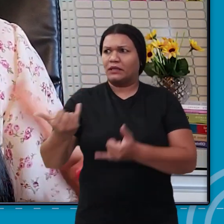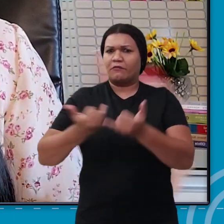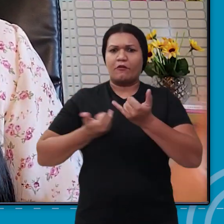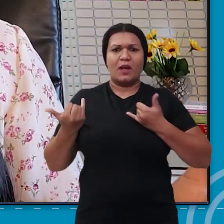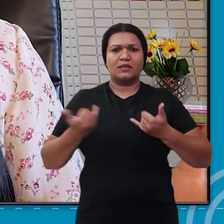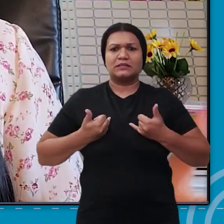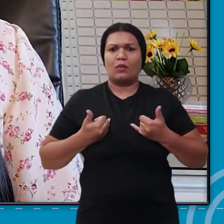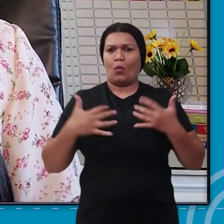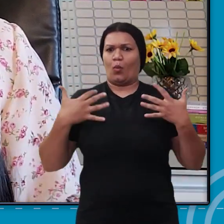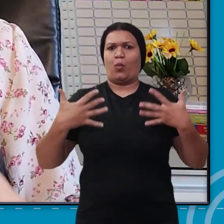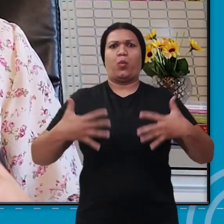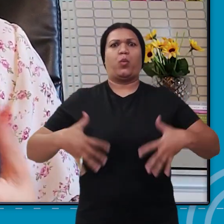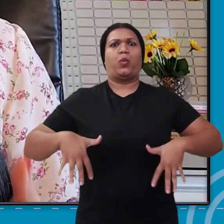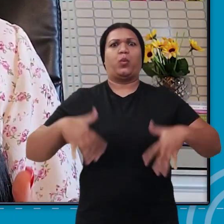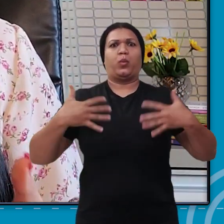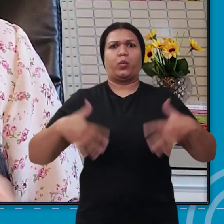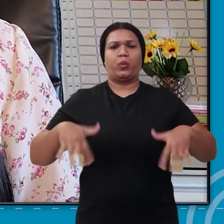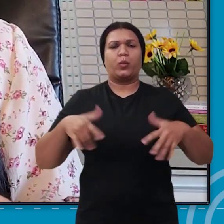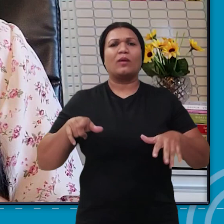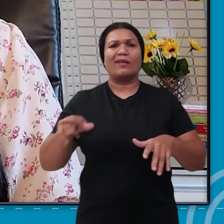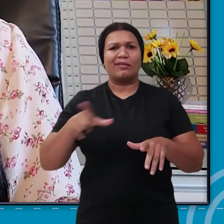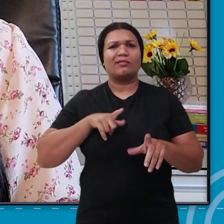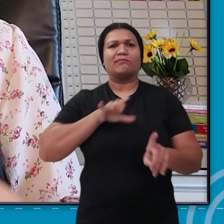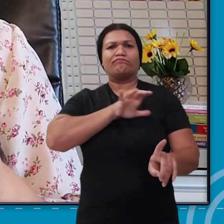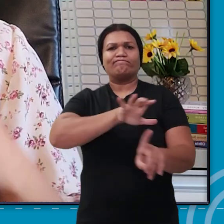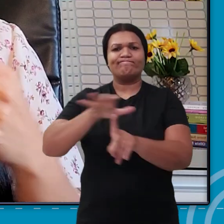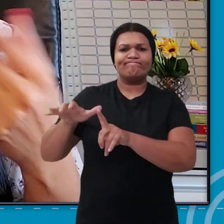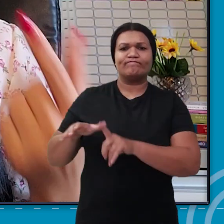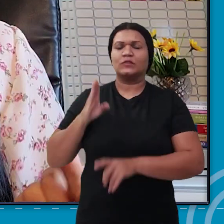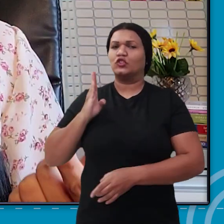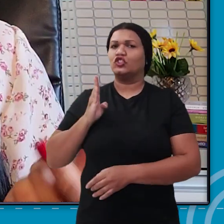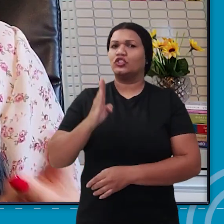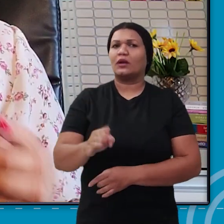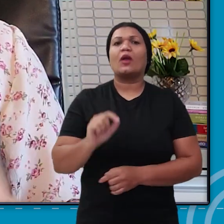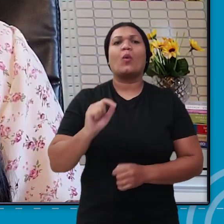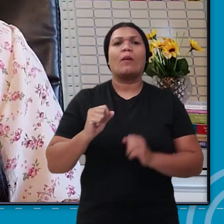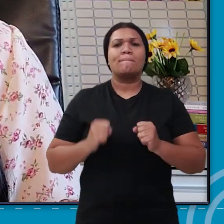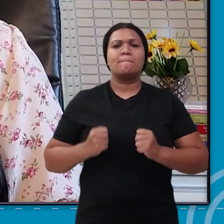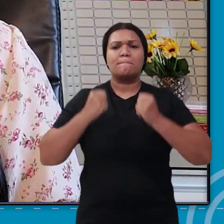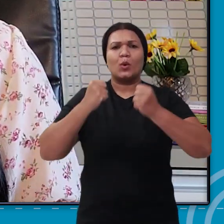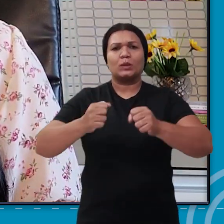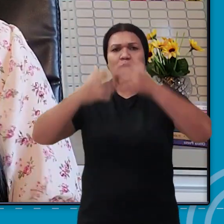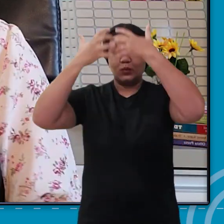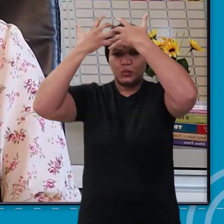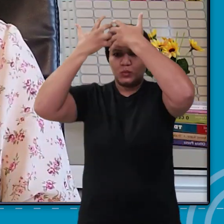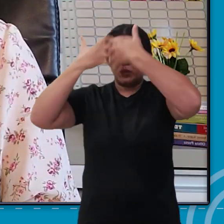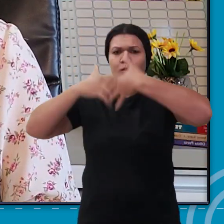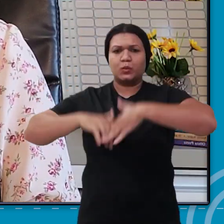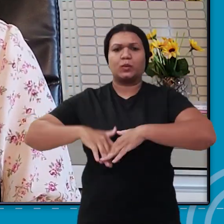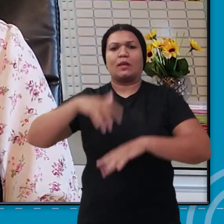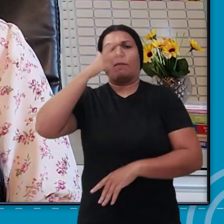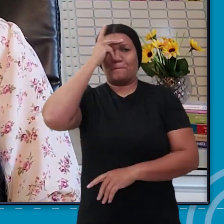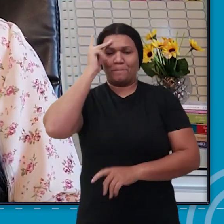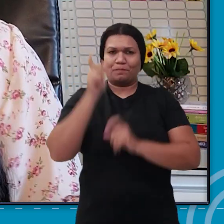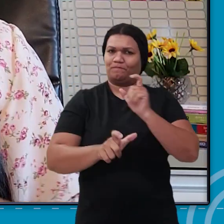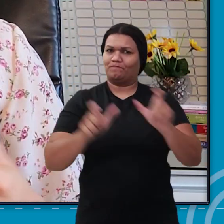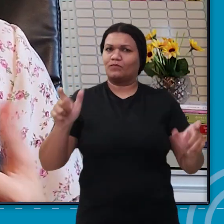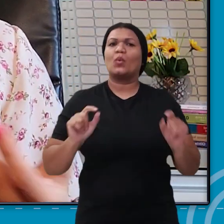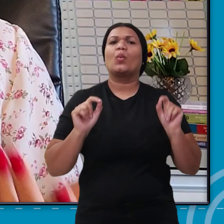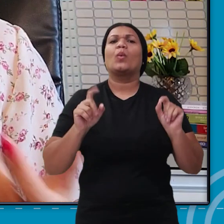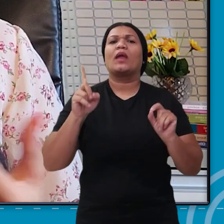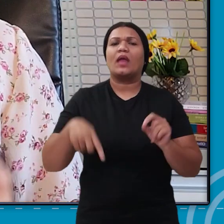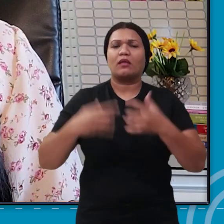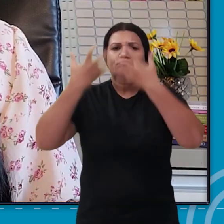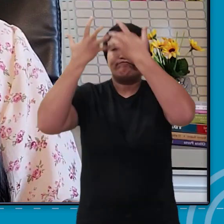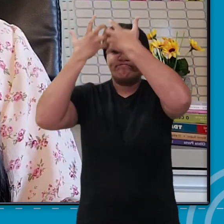alarmante e, além disso, ela afeta diretamente o poder cognitivo do indivíduo. E o que